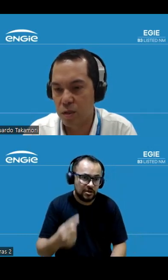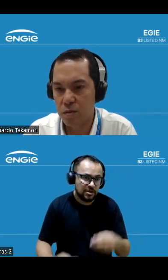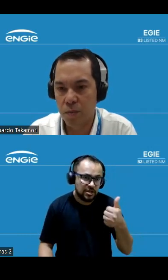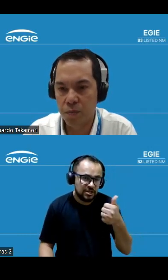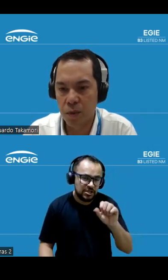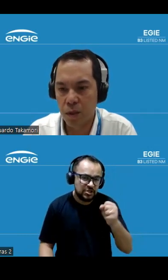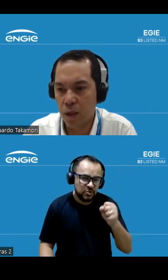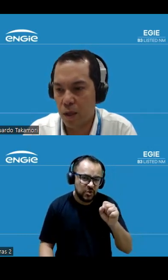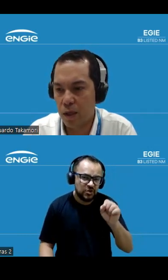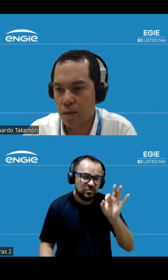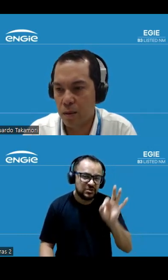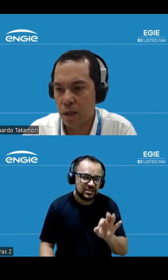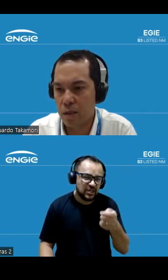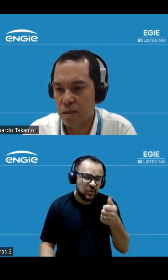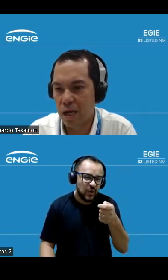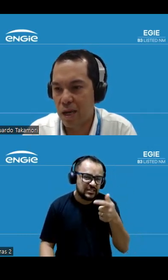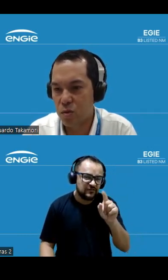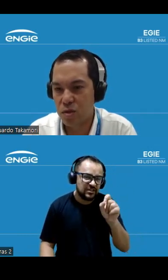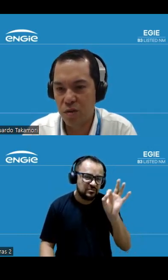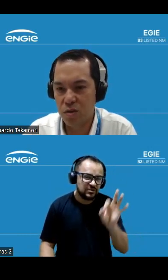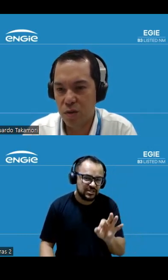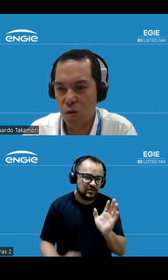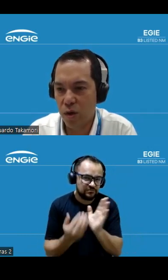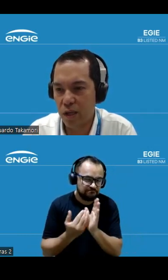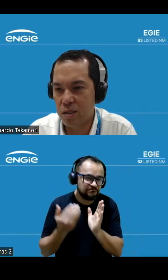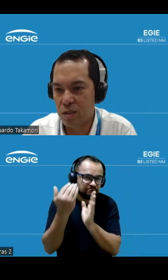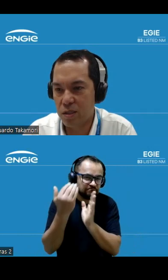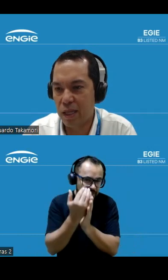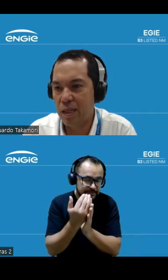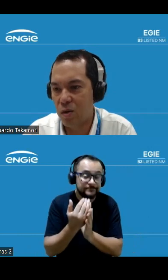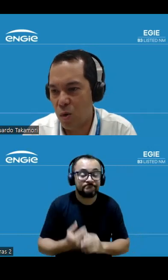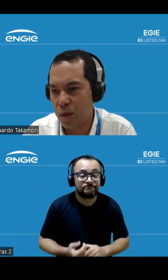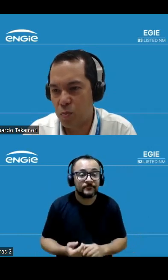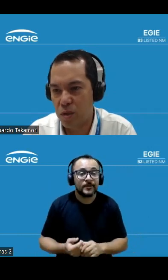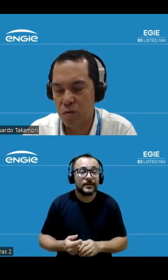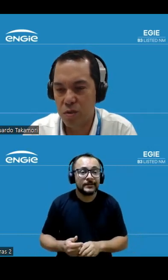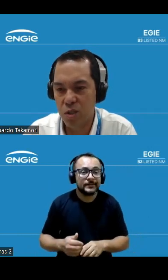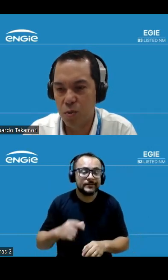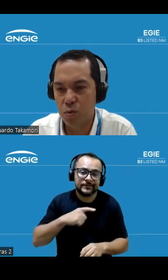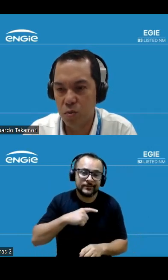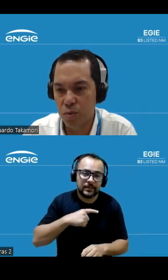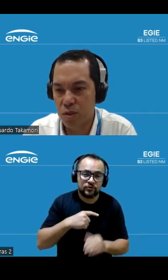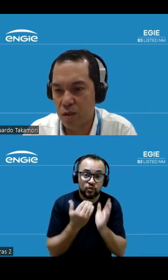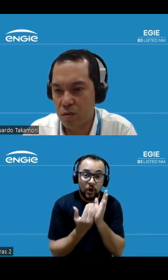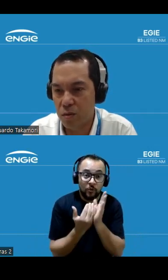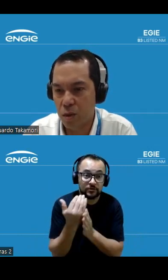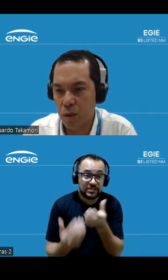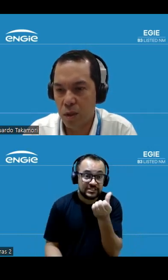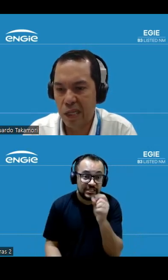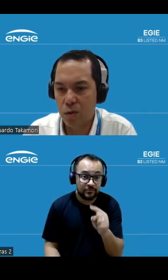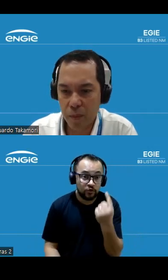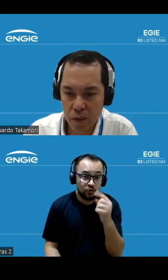20% sacados os efeitos são recorrentes ainda há um aumento expressivo de 6,1%